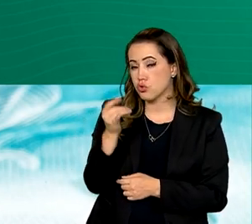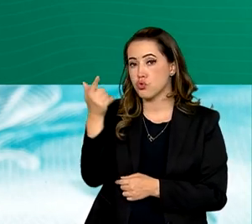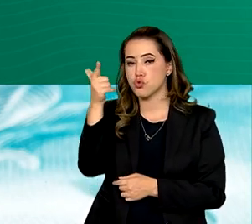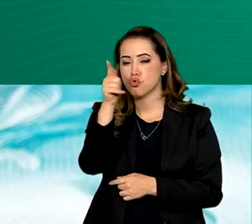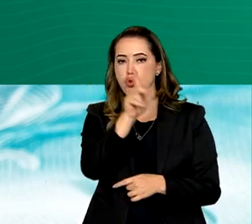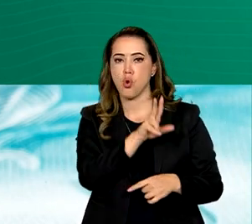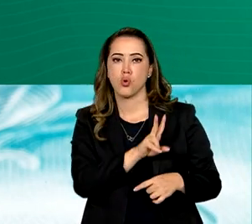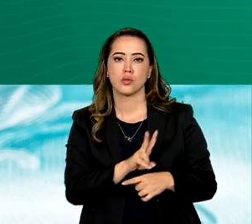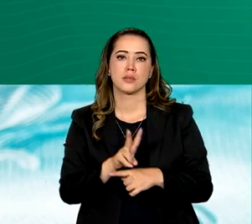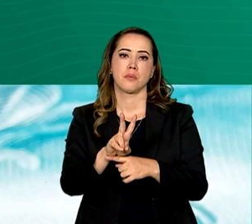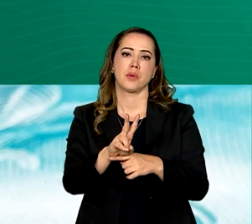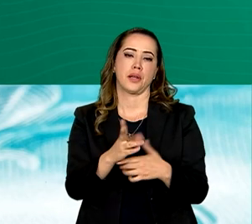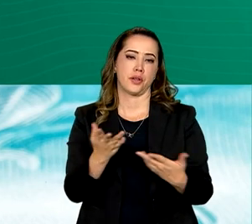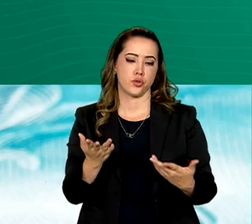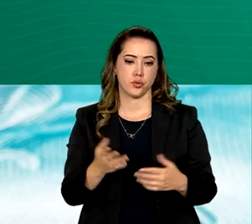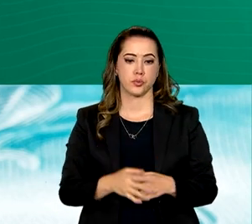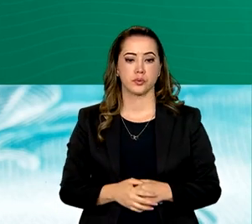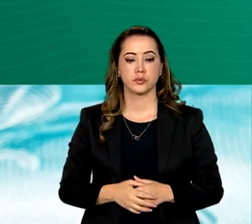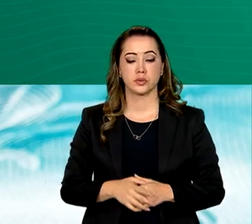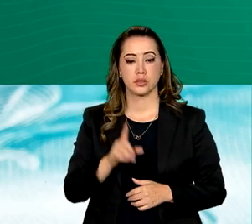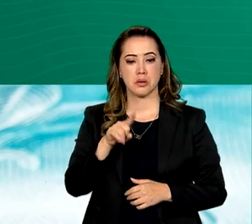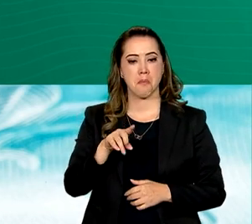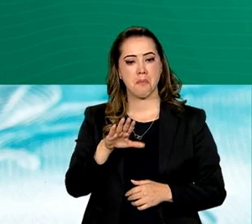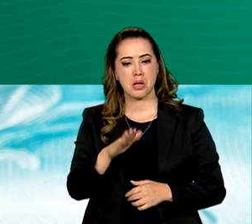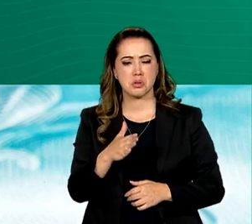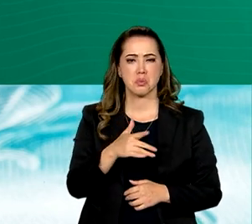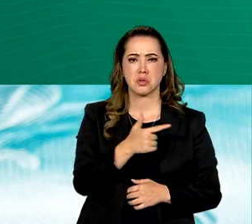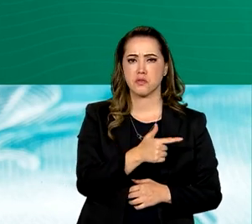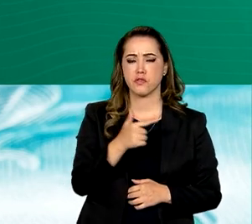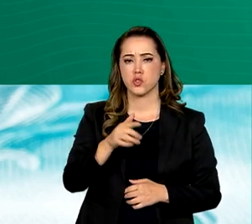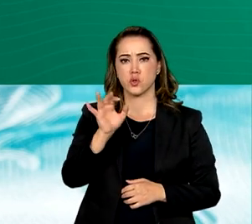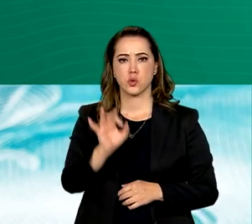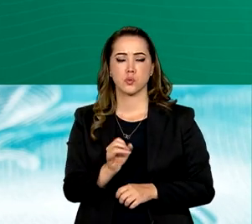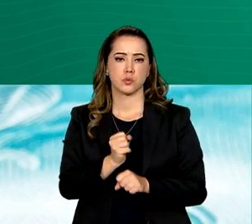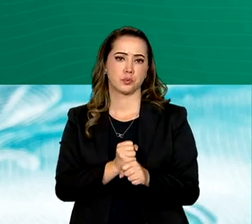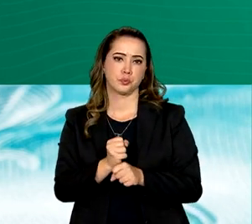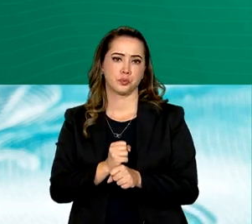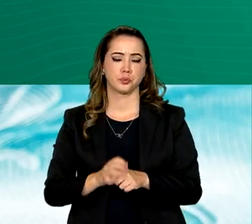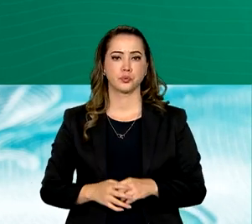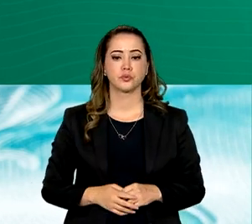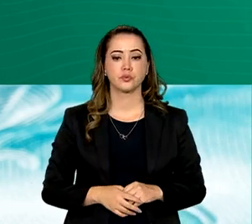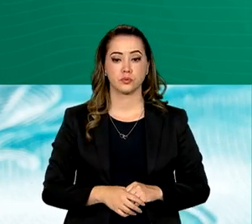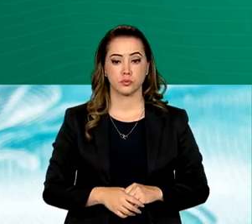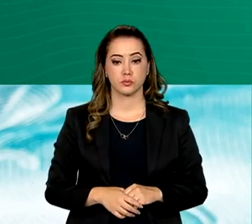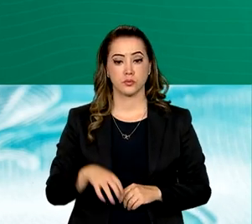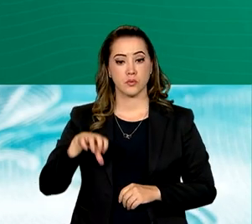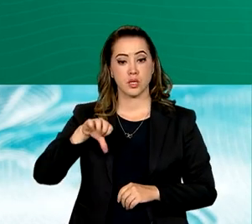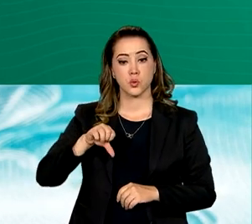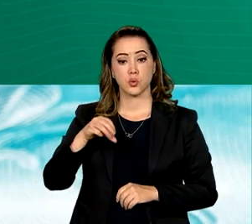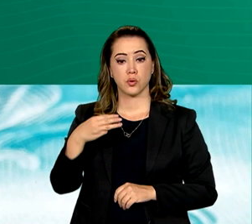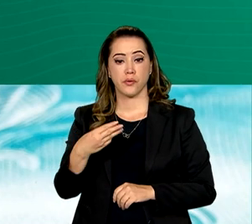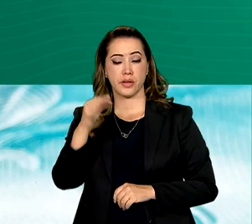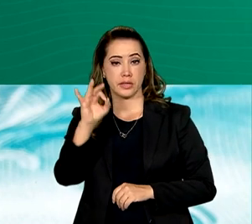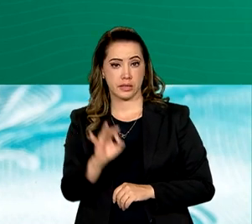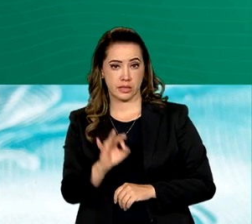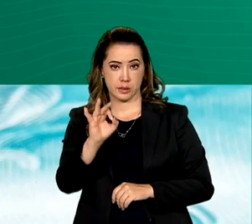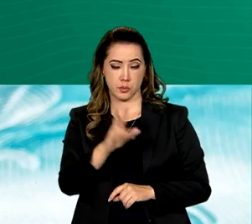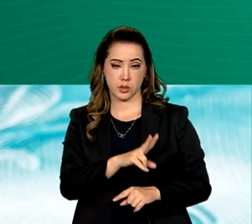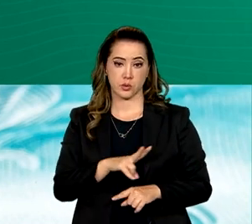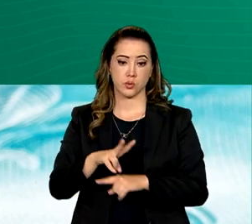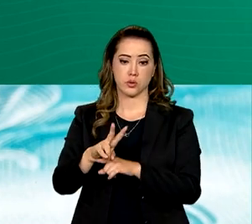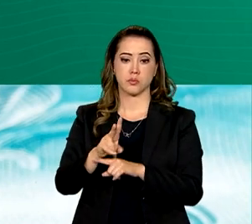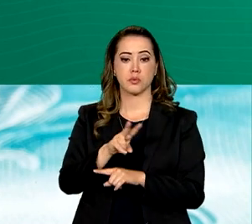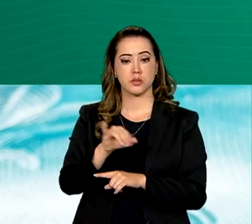em empréstimos a servidores públicos, que chega a 22% ao ano. 93% dos empréstimos